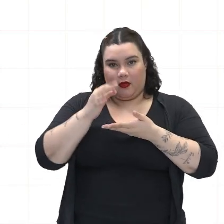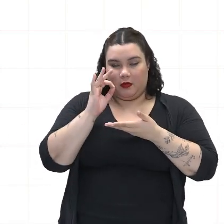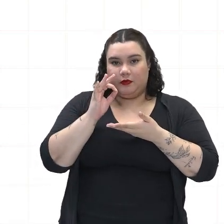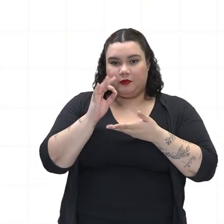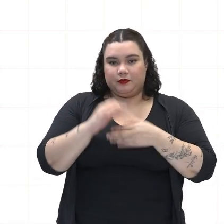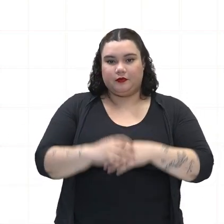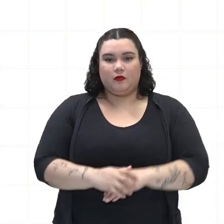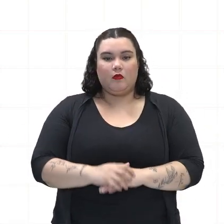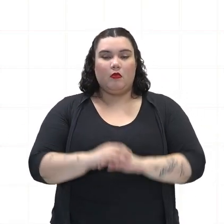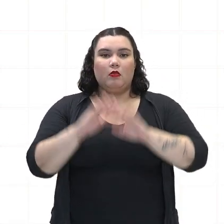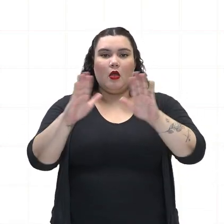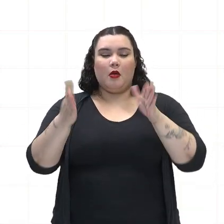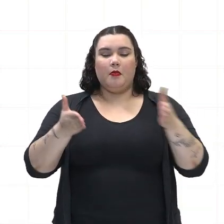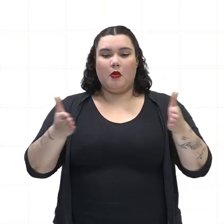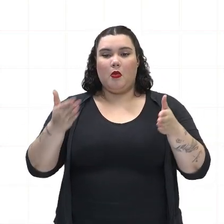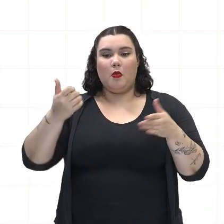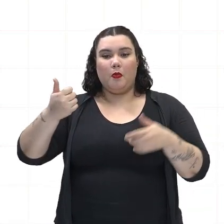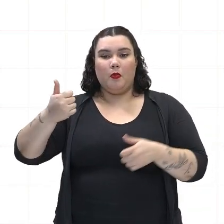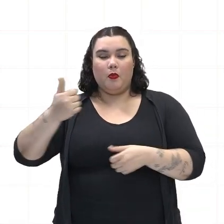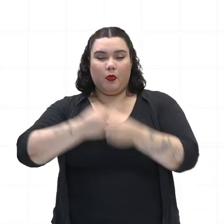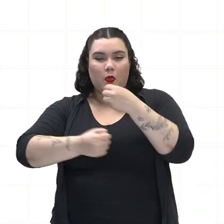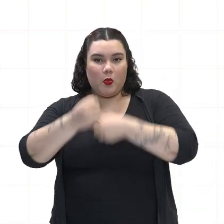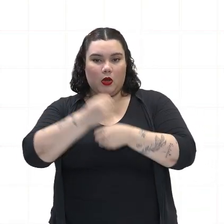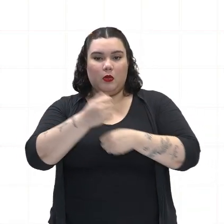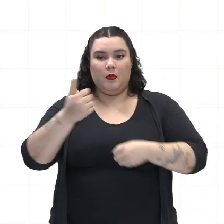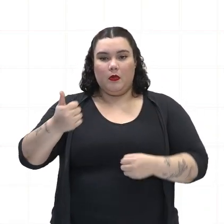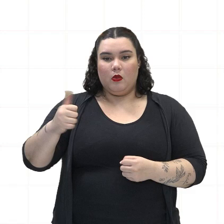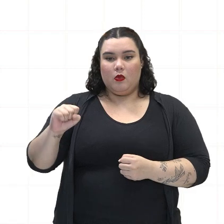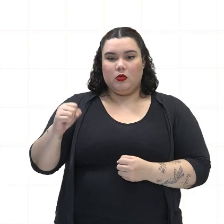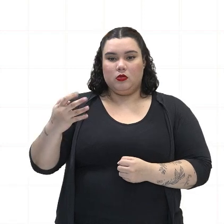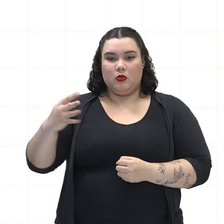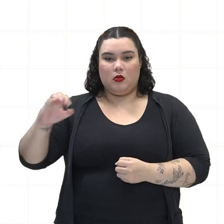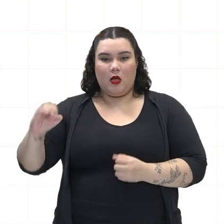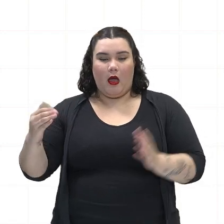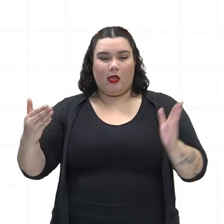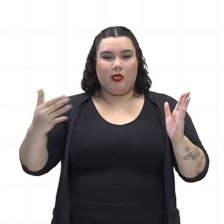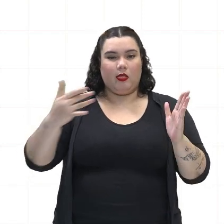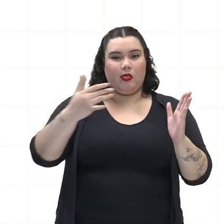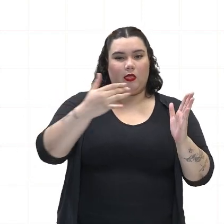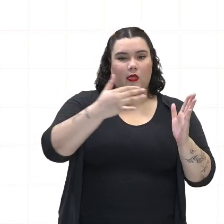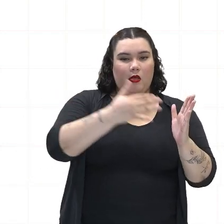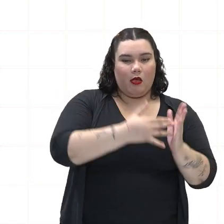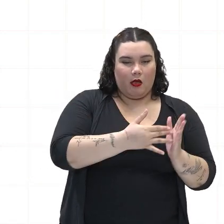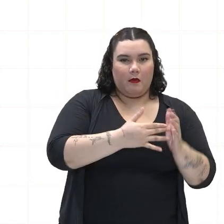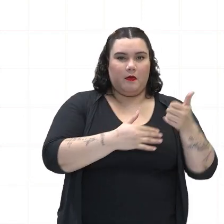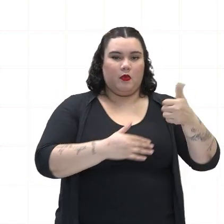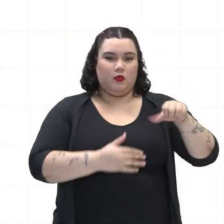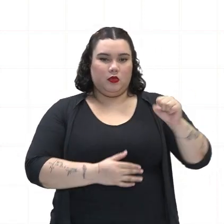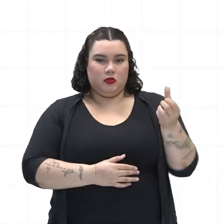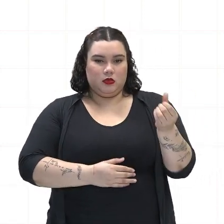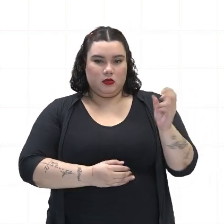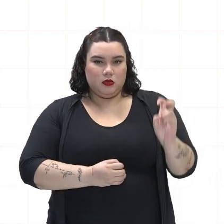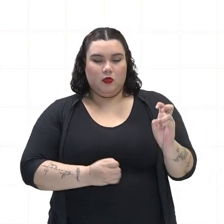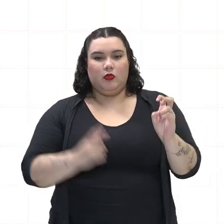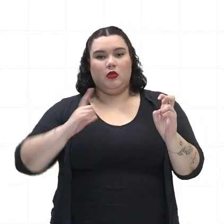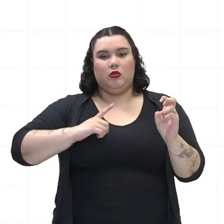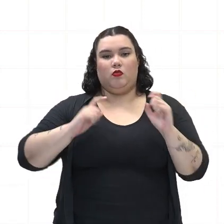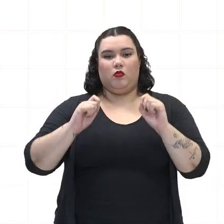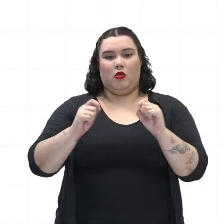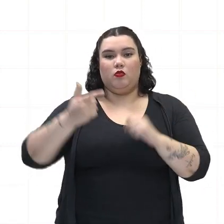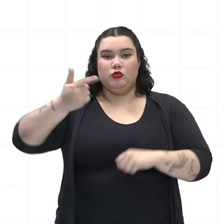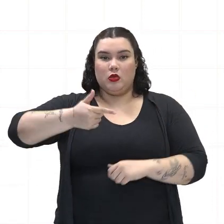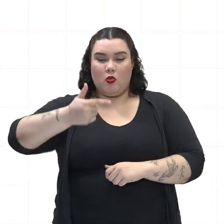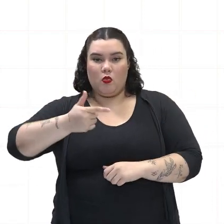de 1840 em diante, já dentro do segundo reinado, a gente observa que isso vai se